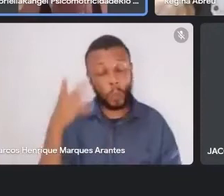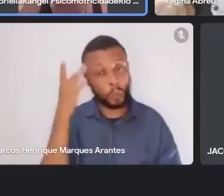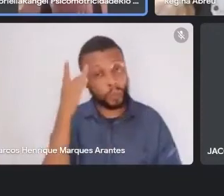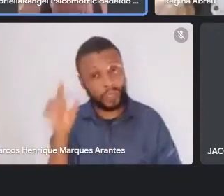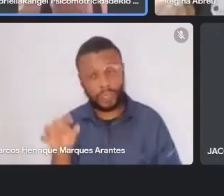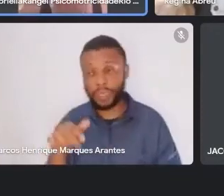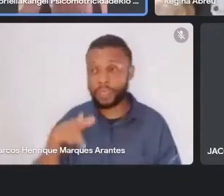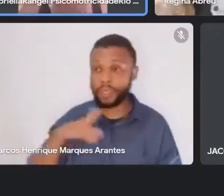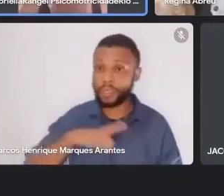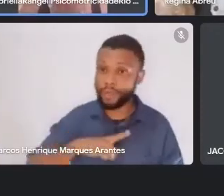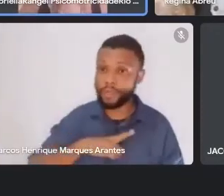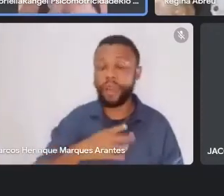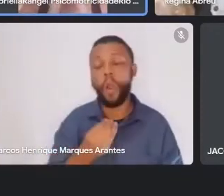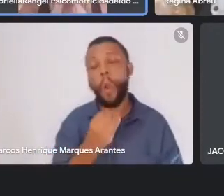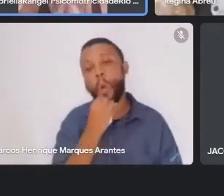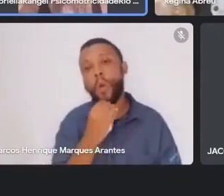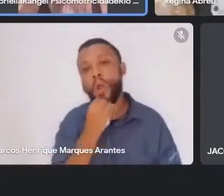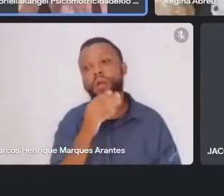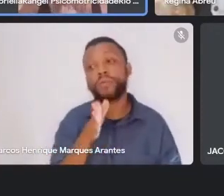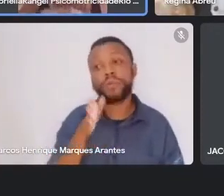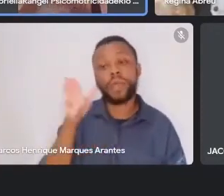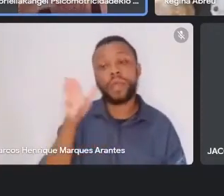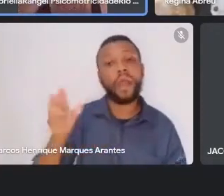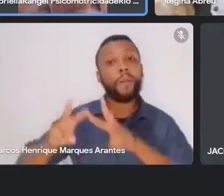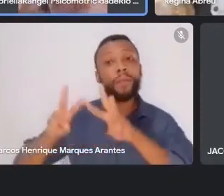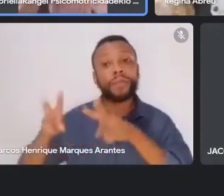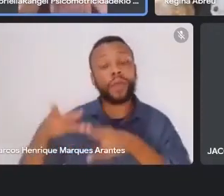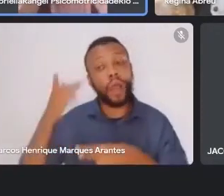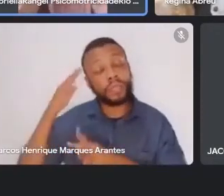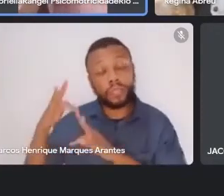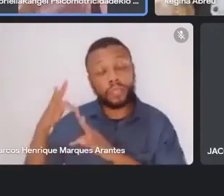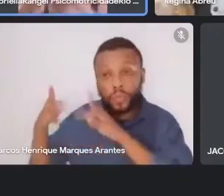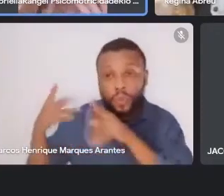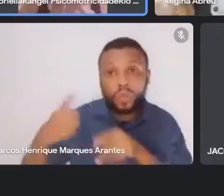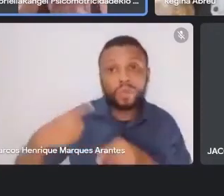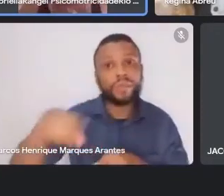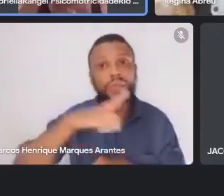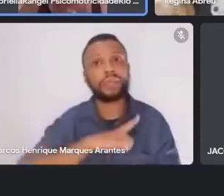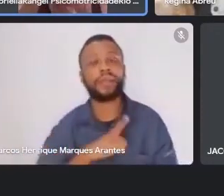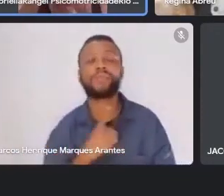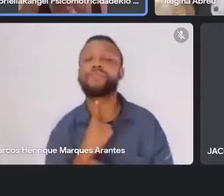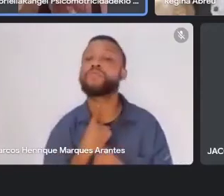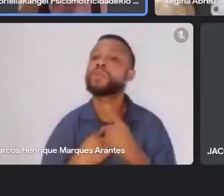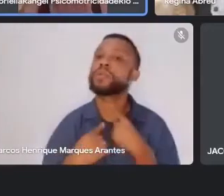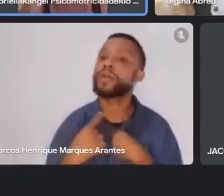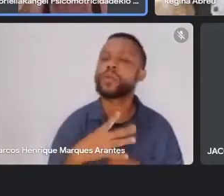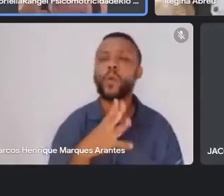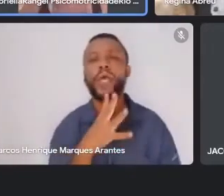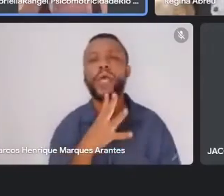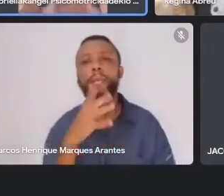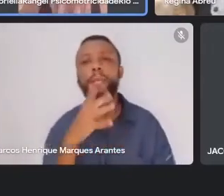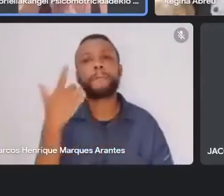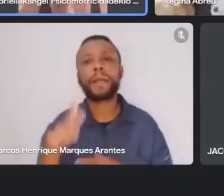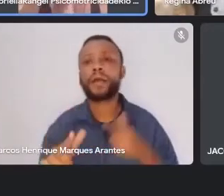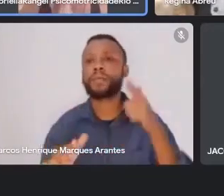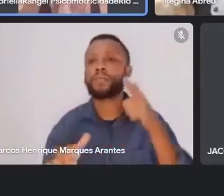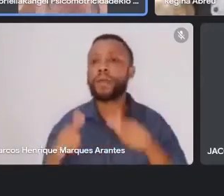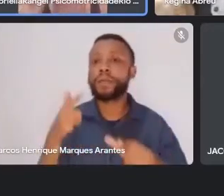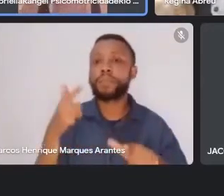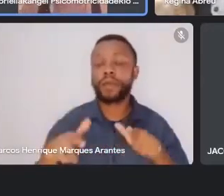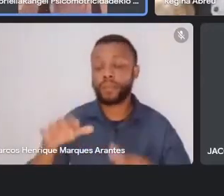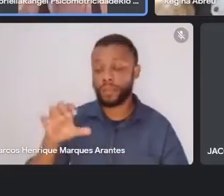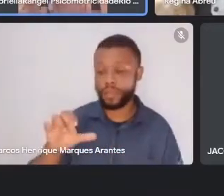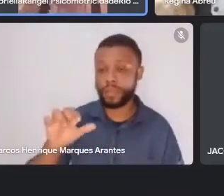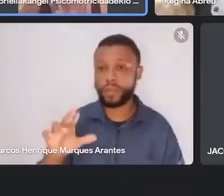de ir nesse museu, eu acho que todo mundo que tem vontade de conhecer um pouco mais de Euclides, tem que ir lá um dia,